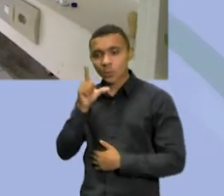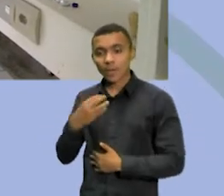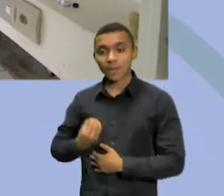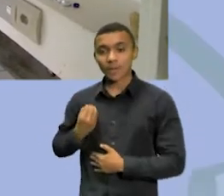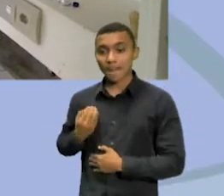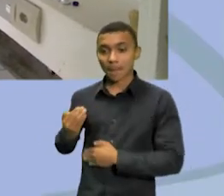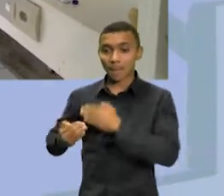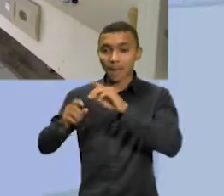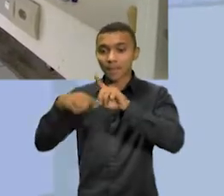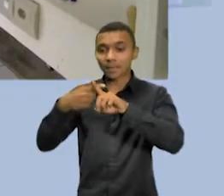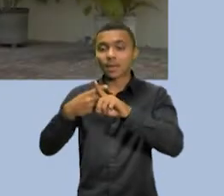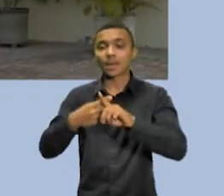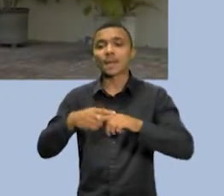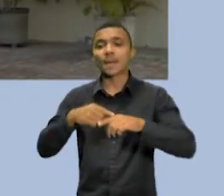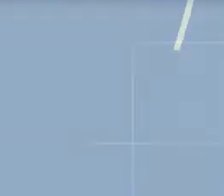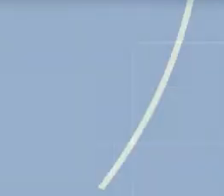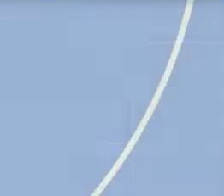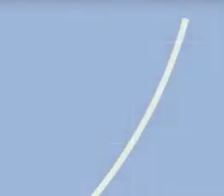profissional.